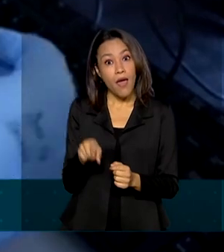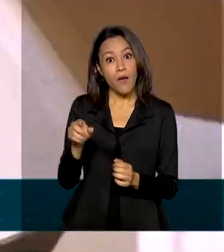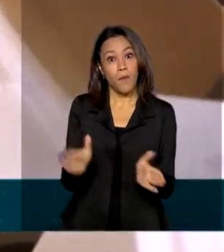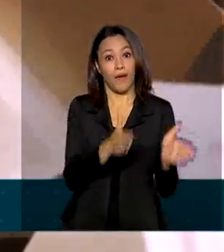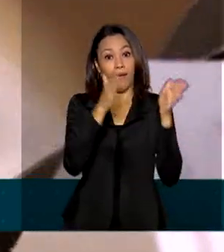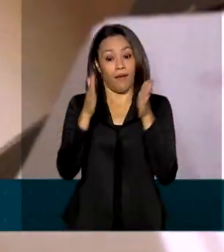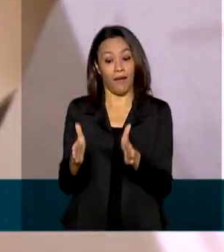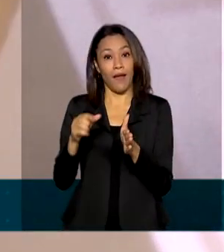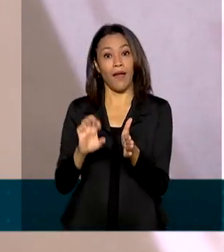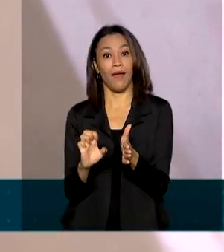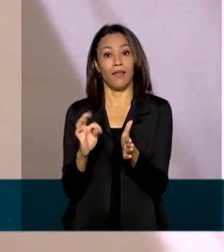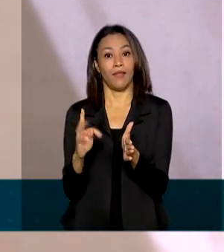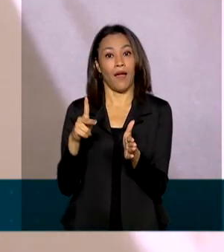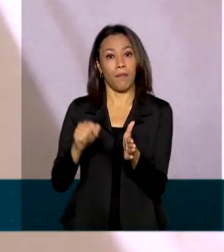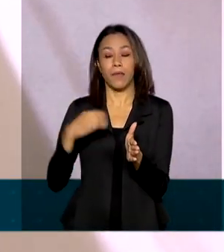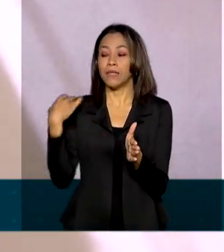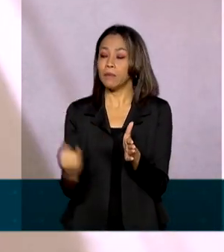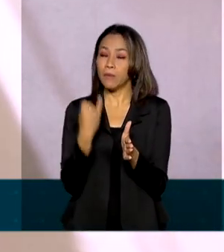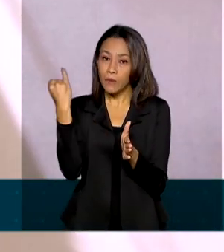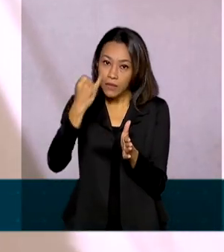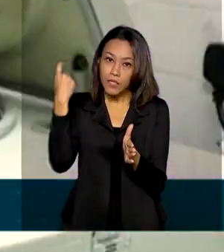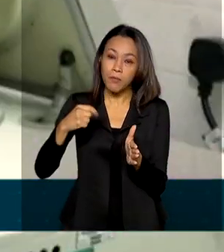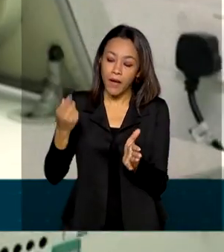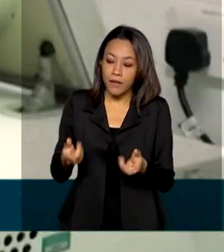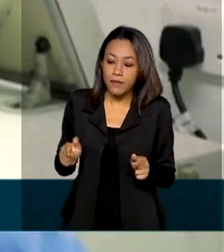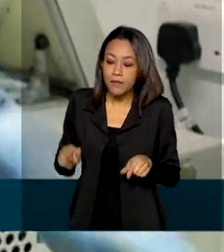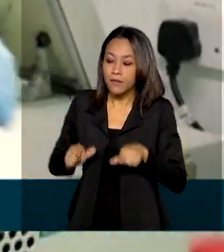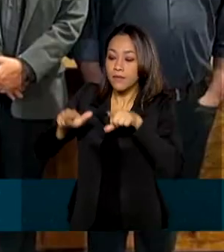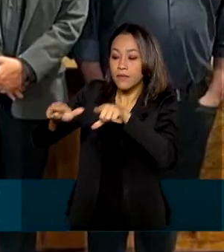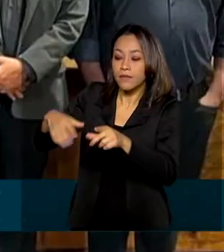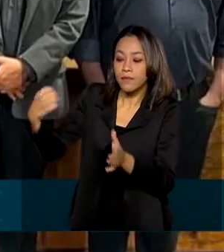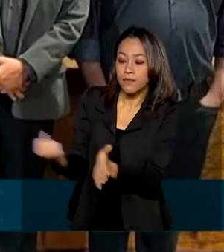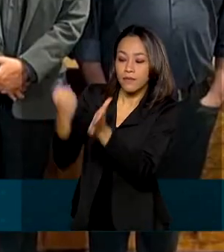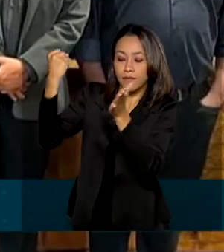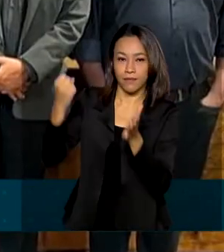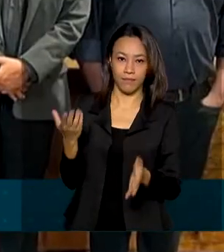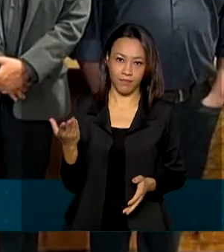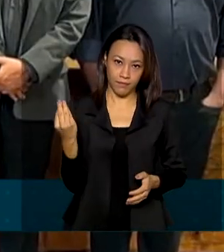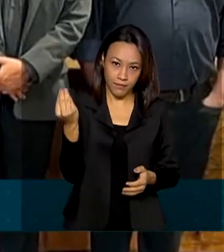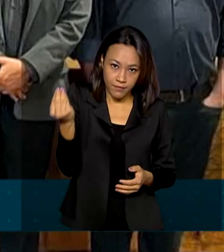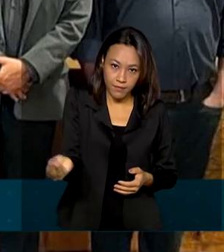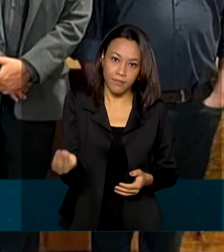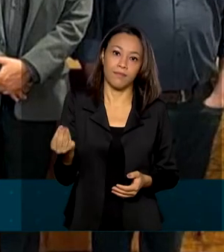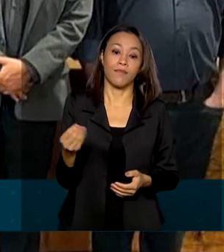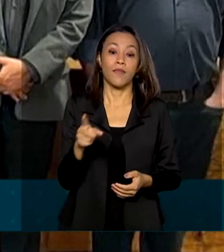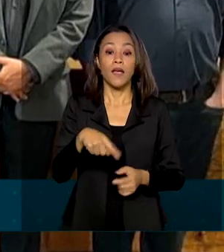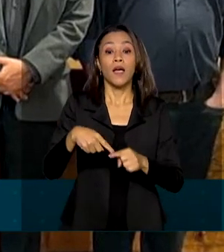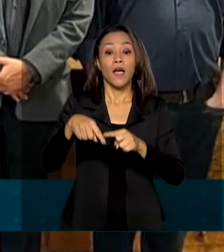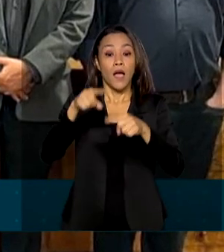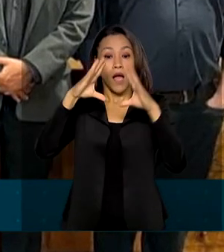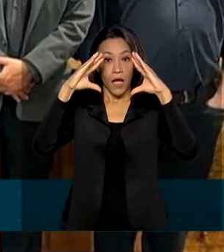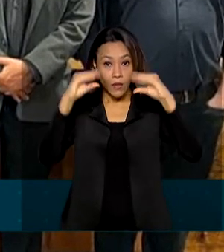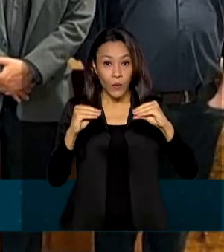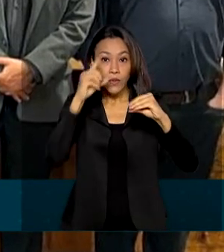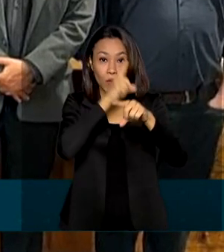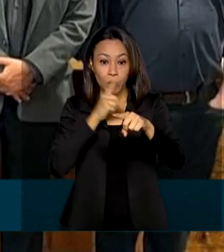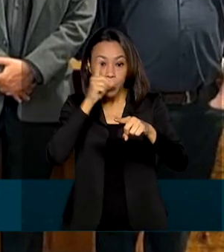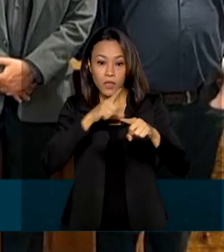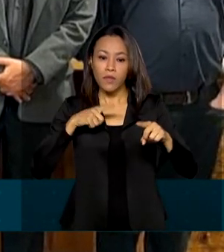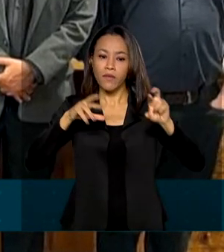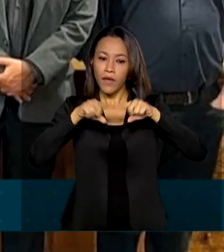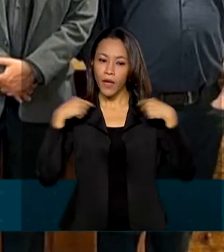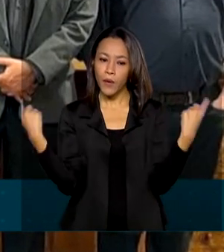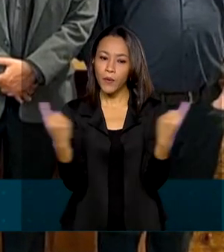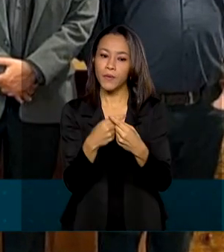etapas necessárias para a concessão do registro da vacina. Na noite do domingo, Bolsonaro se reuniu com ministros